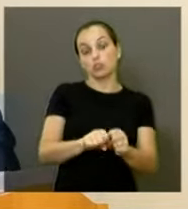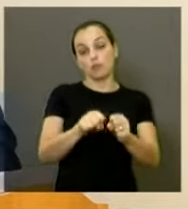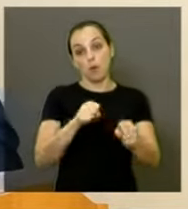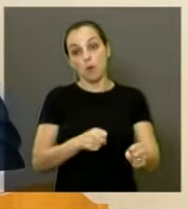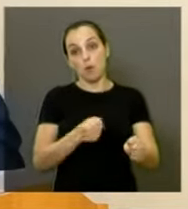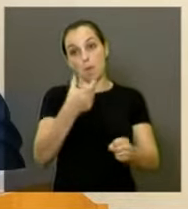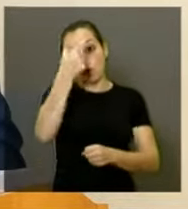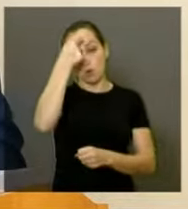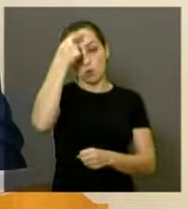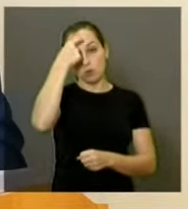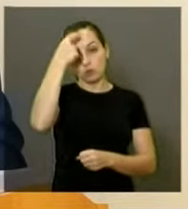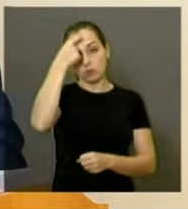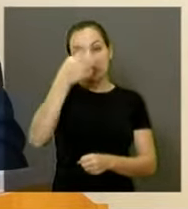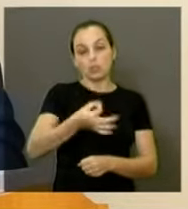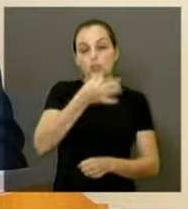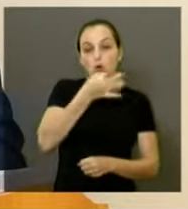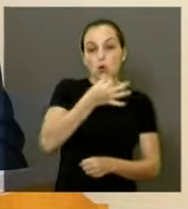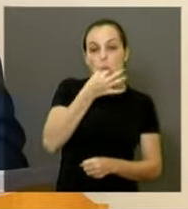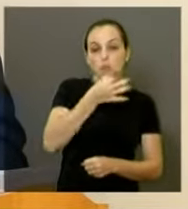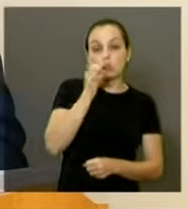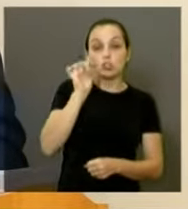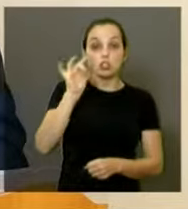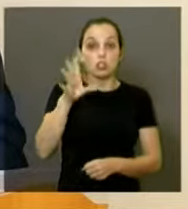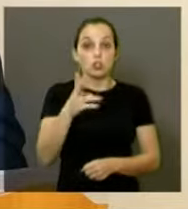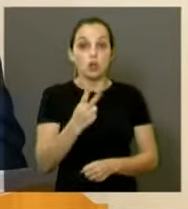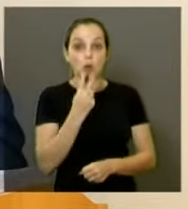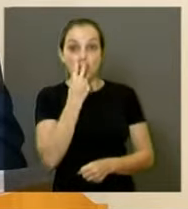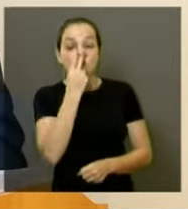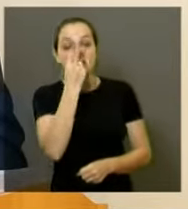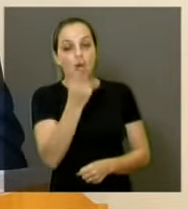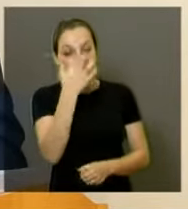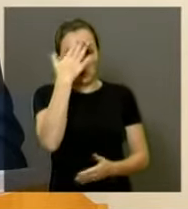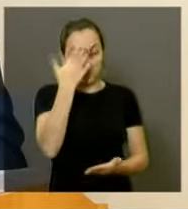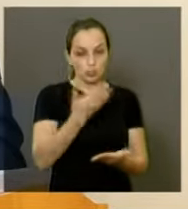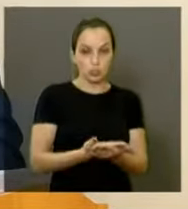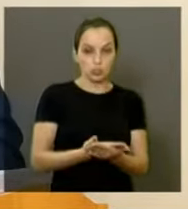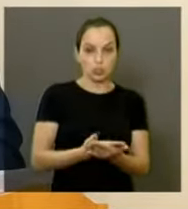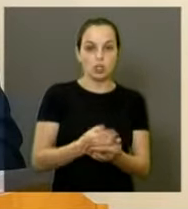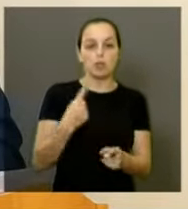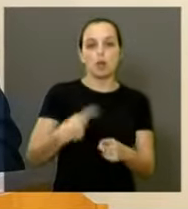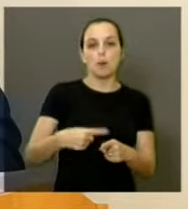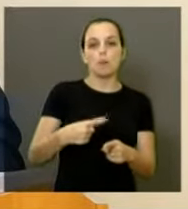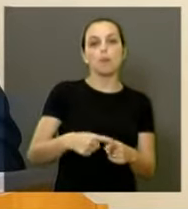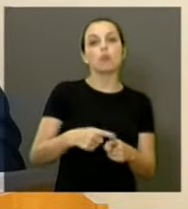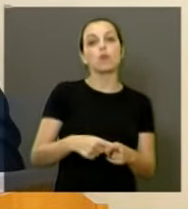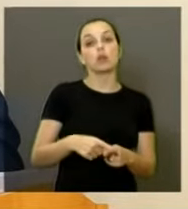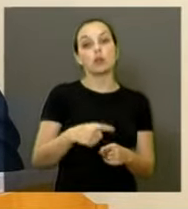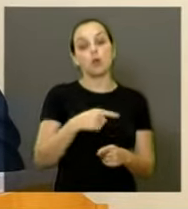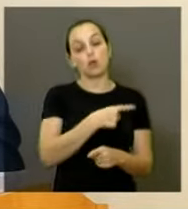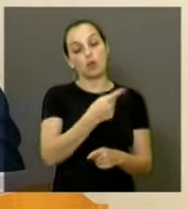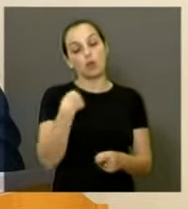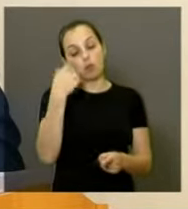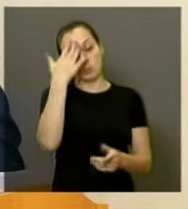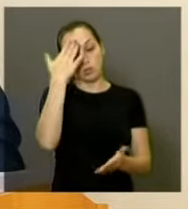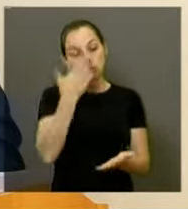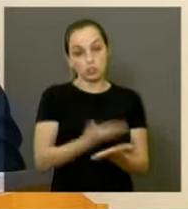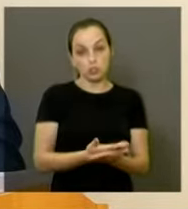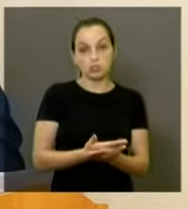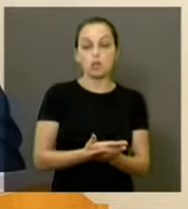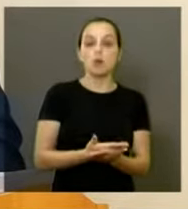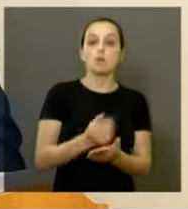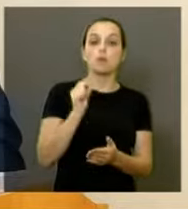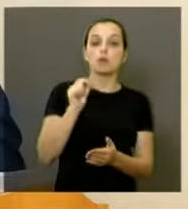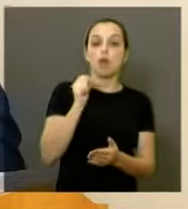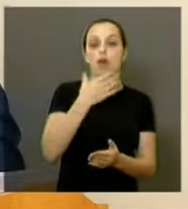opinião apenas pelo que a gente acredita. Porque nem sempre o que a gente acredita e crê